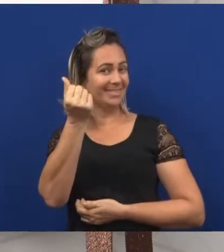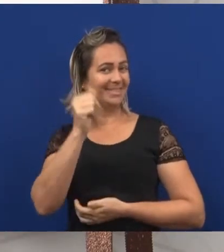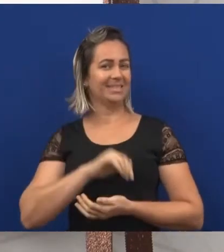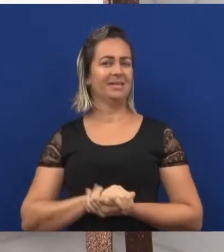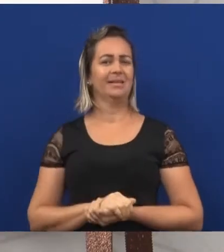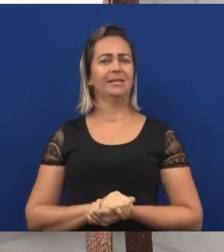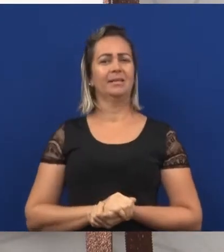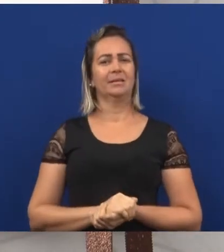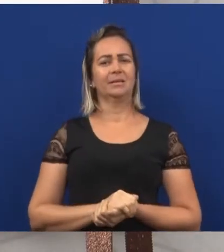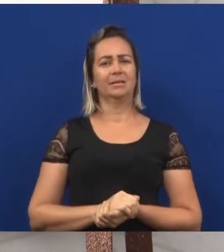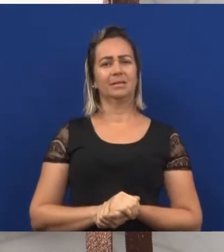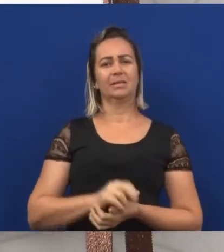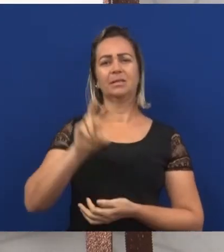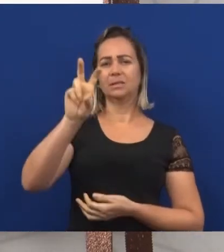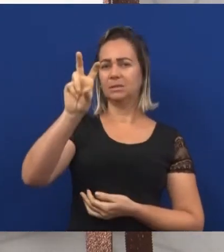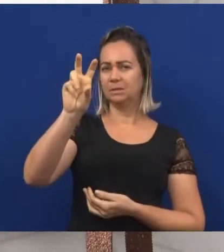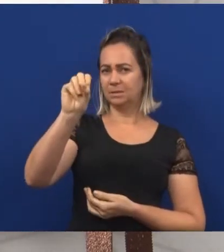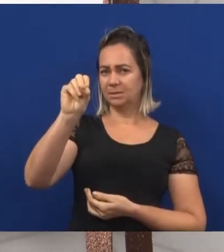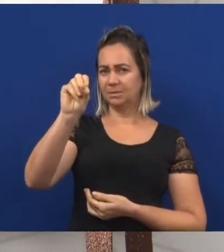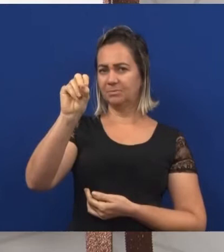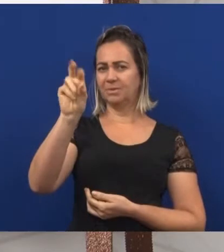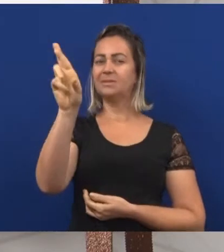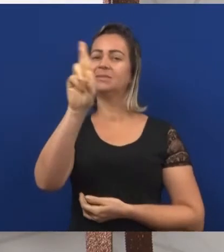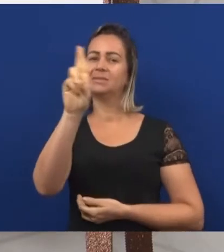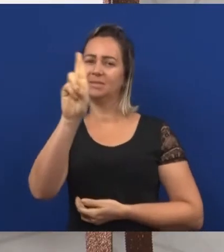Uma de R$50,00.